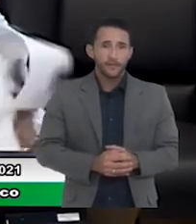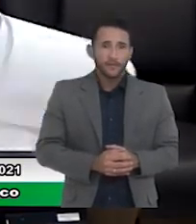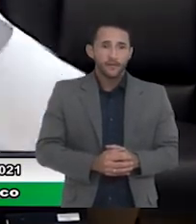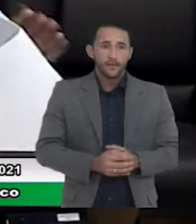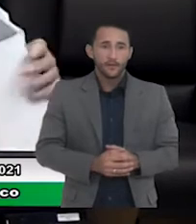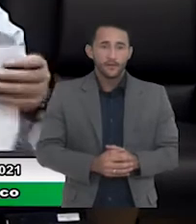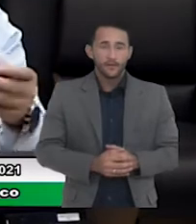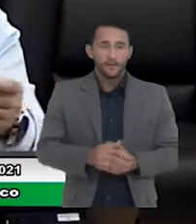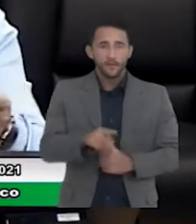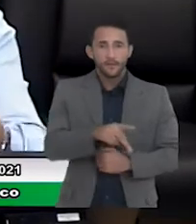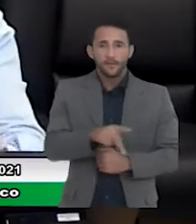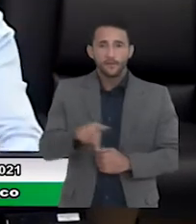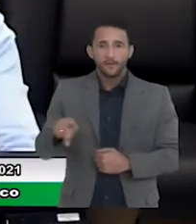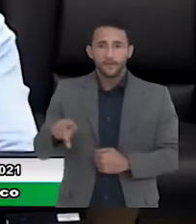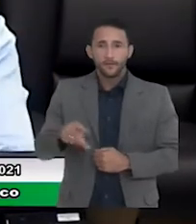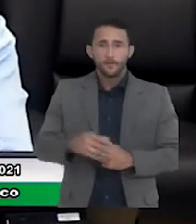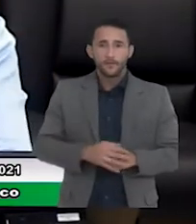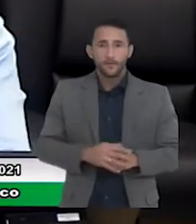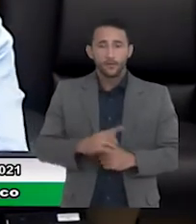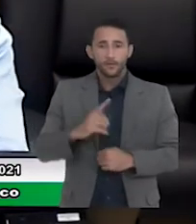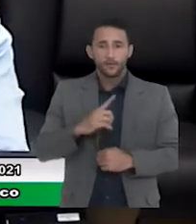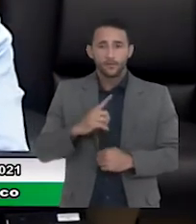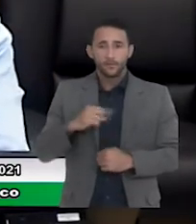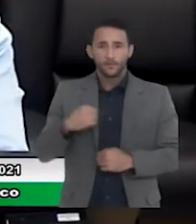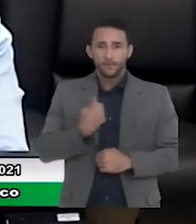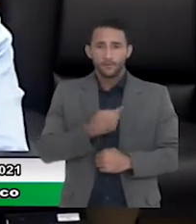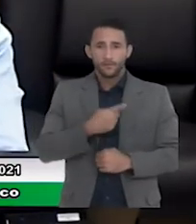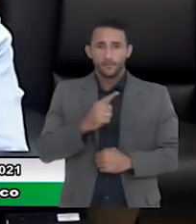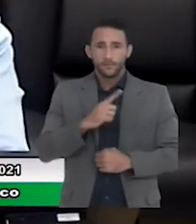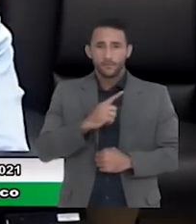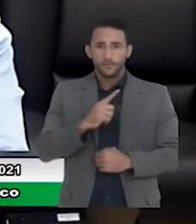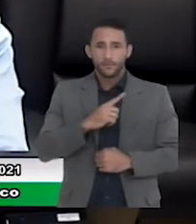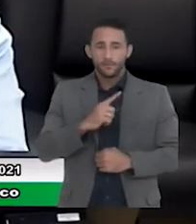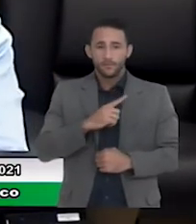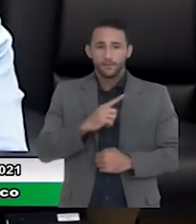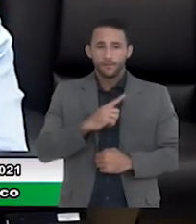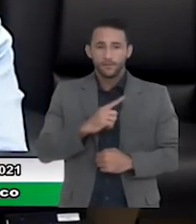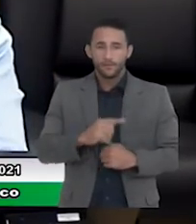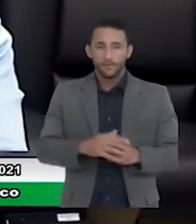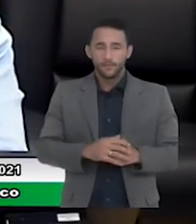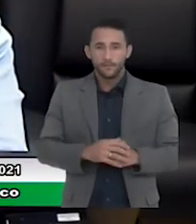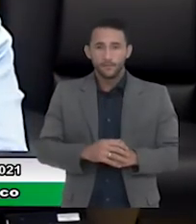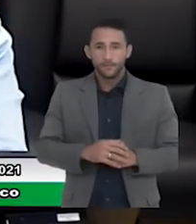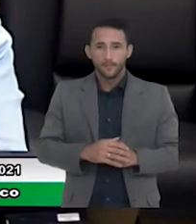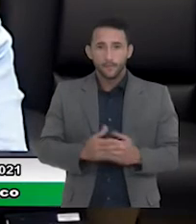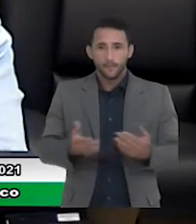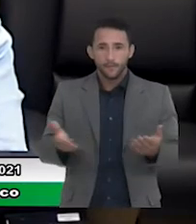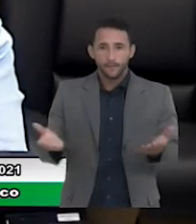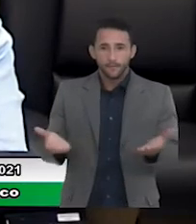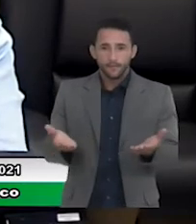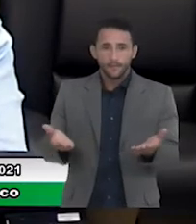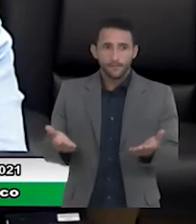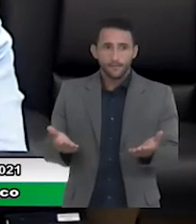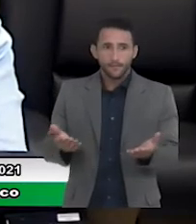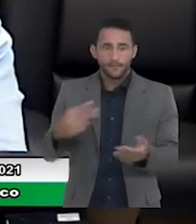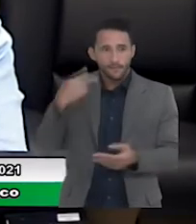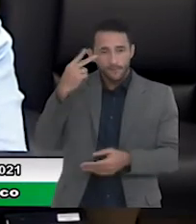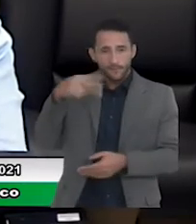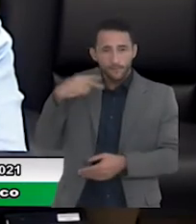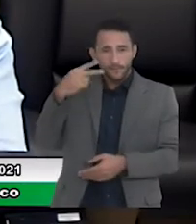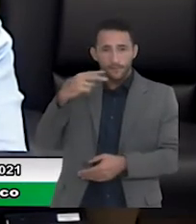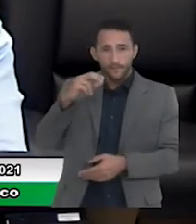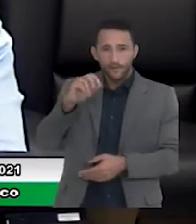Presidente, nós temos aqui o vereador Adalto presente